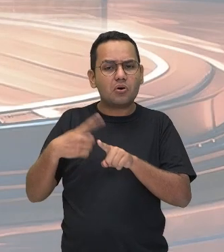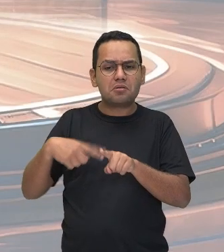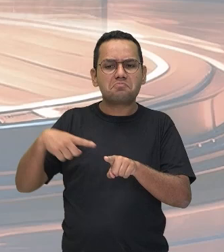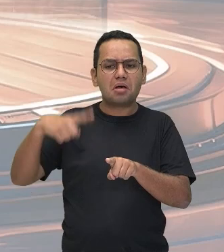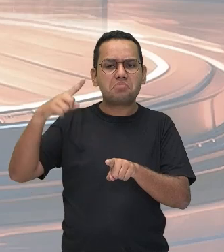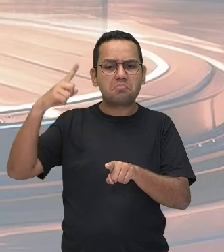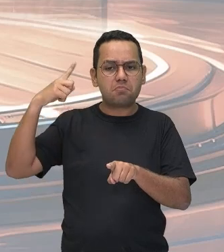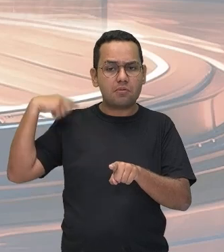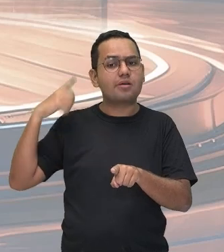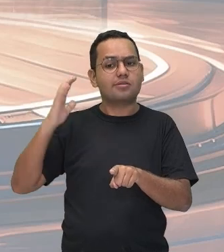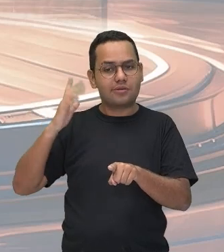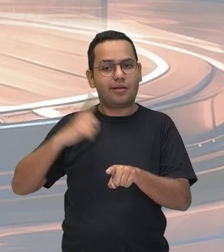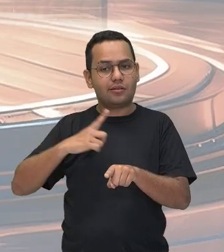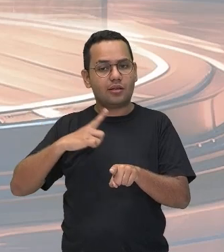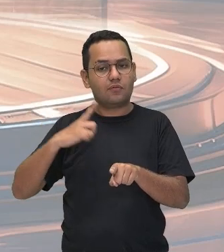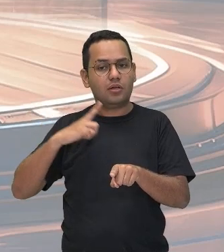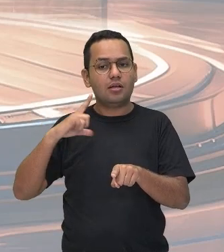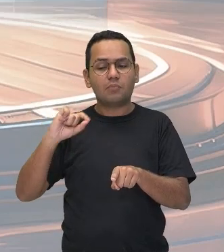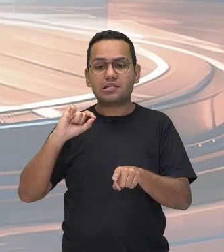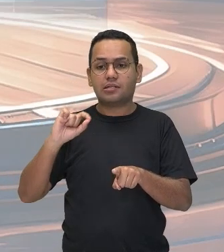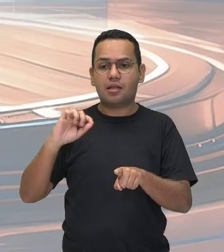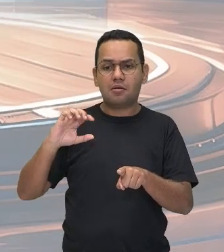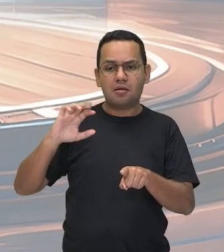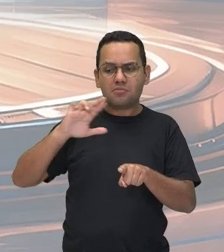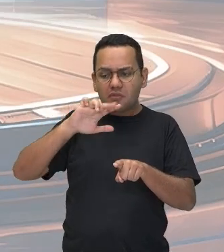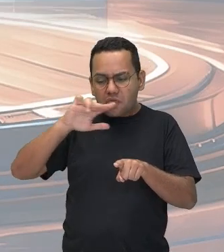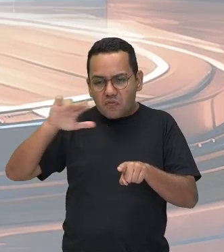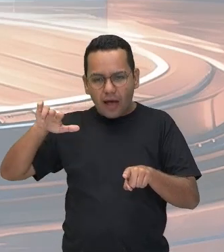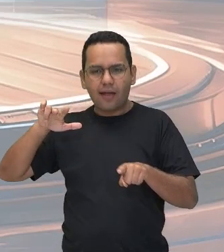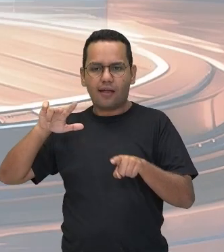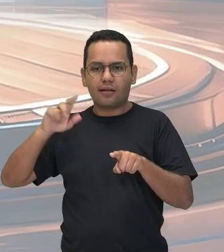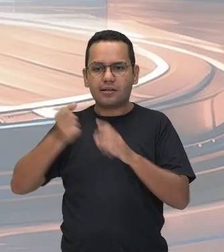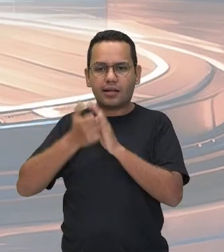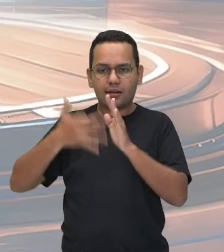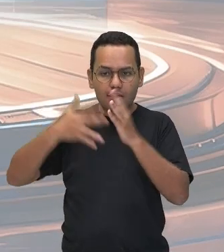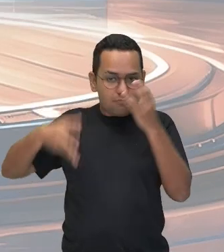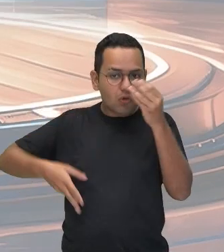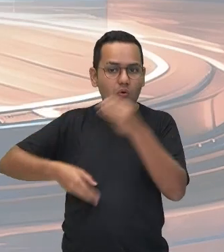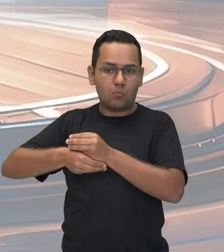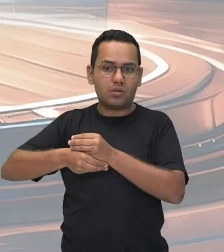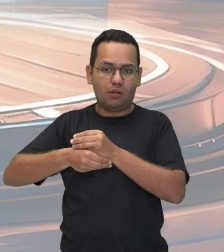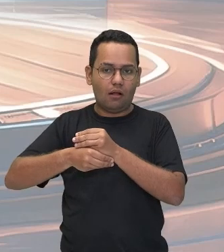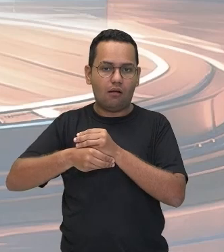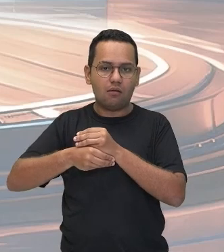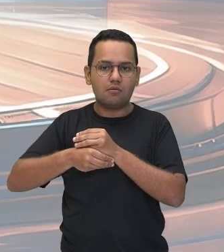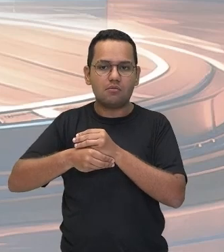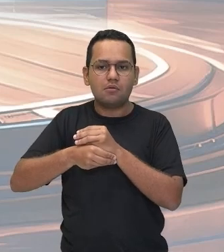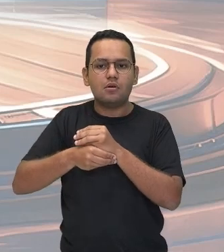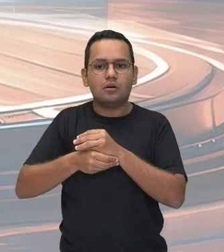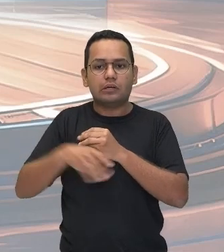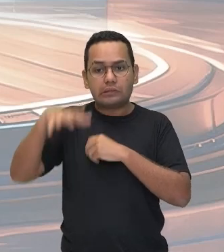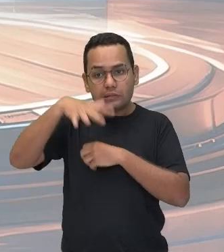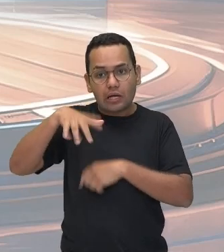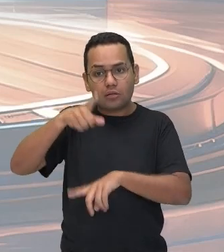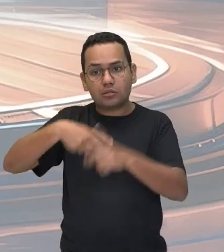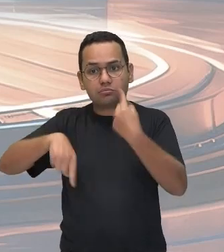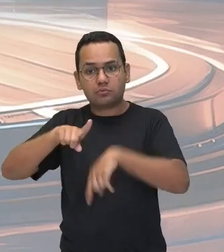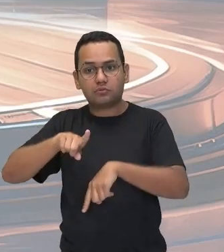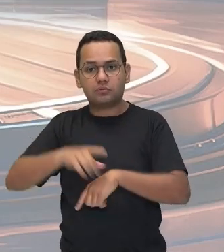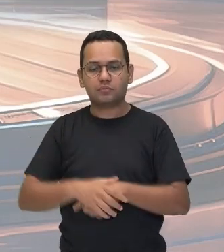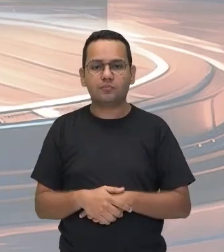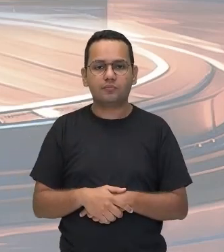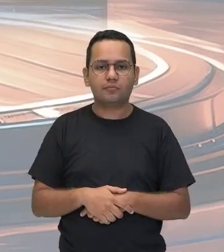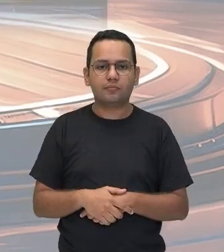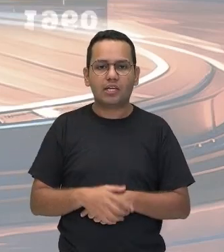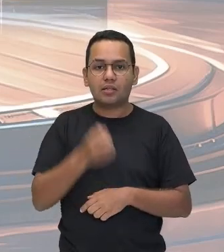foi motivada por uma combinação de fatores, incluindo avanços tecnológicos gerais e a busca por um melhor desempenho